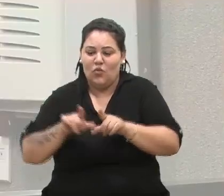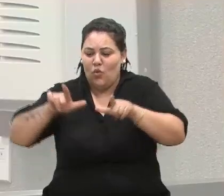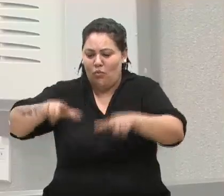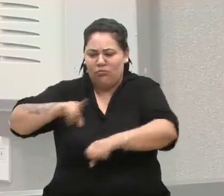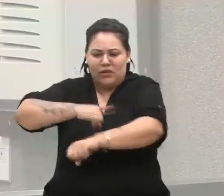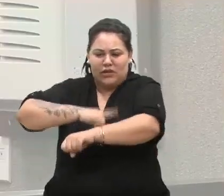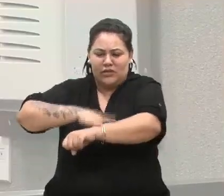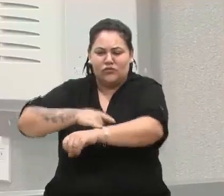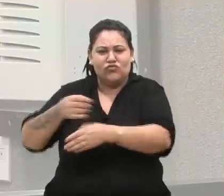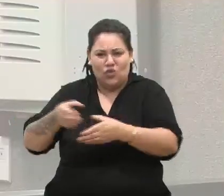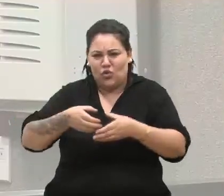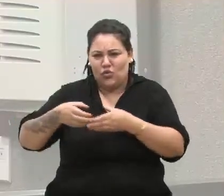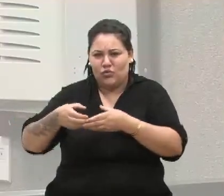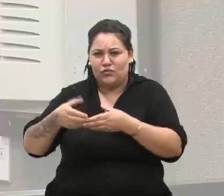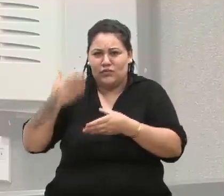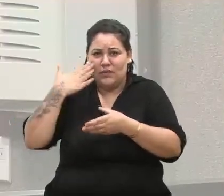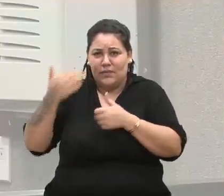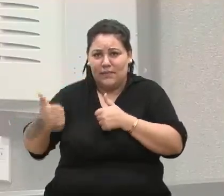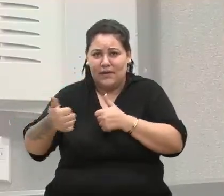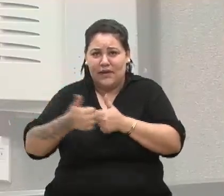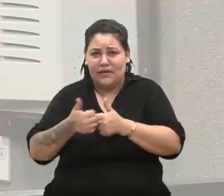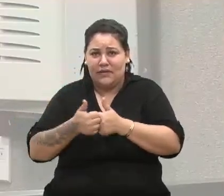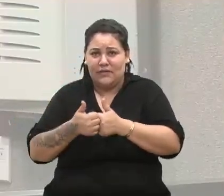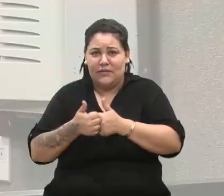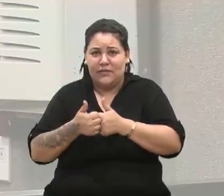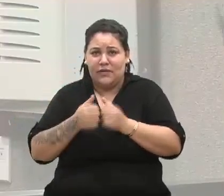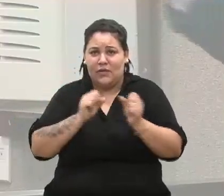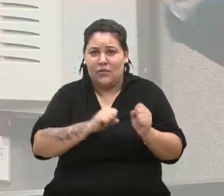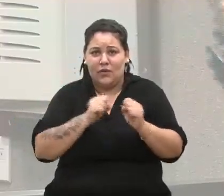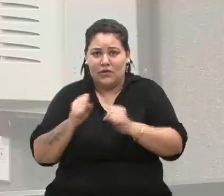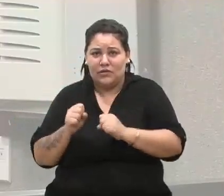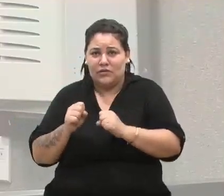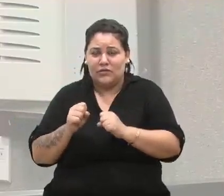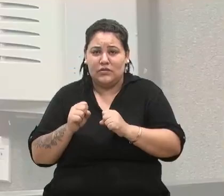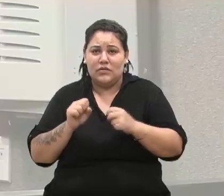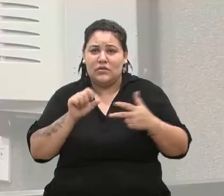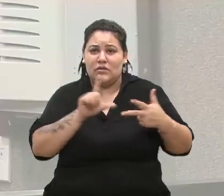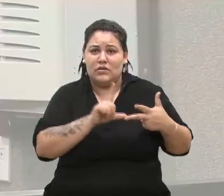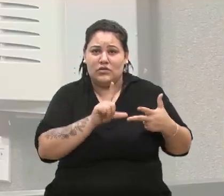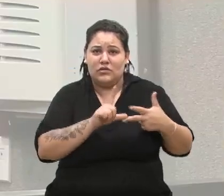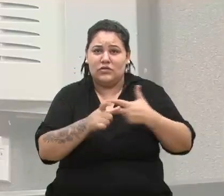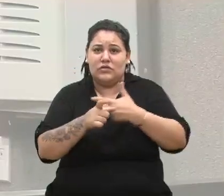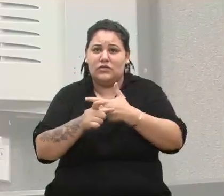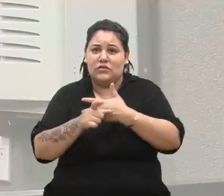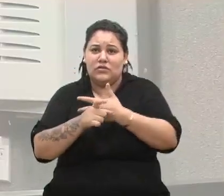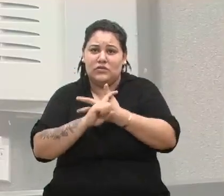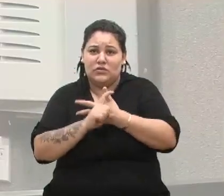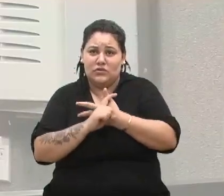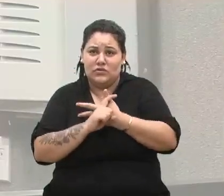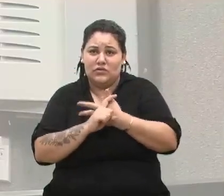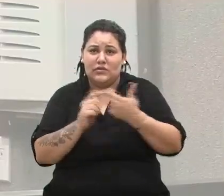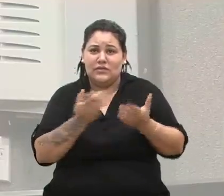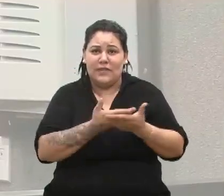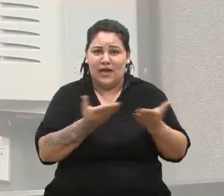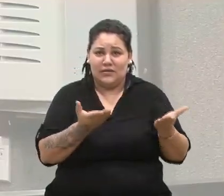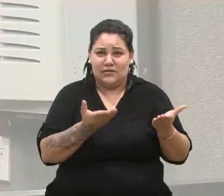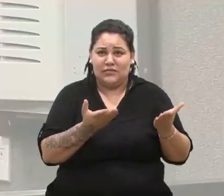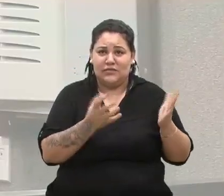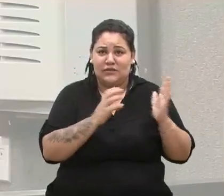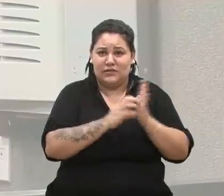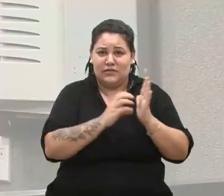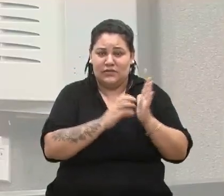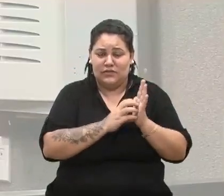coletivo aqui próximo. Pode ser aqui no Legislativo, no Executivo. indicamos alguns espaços para que os servidores,